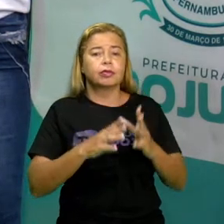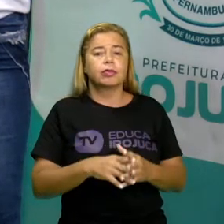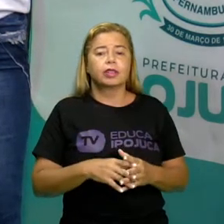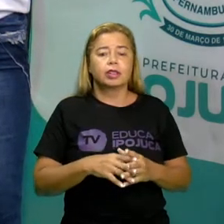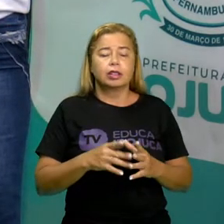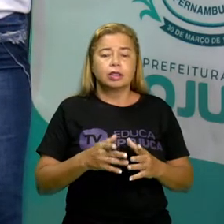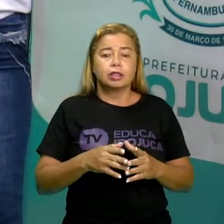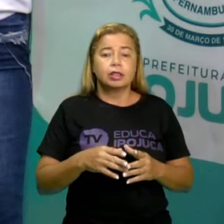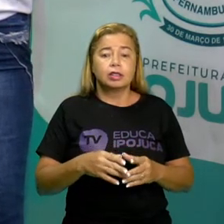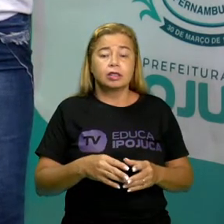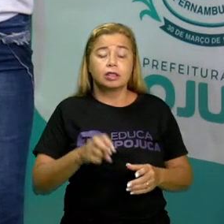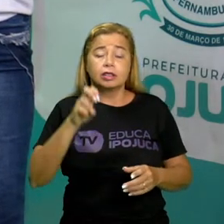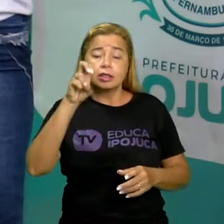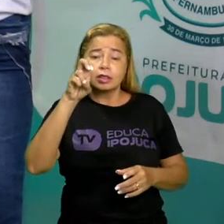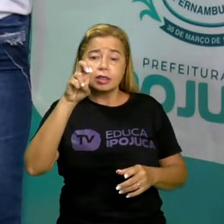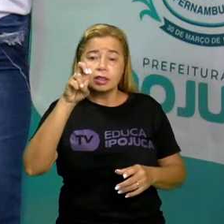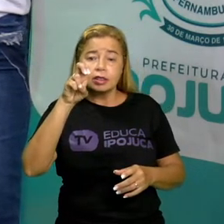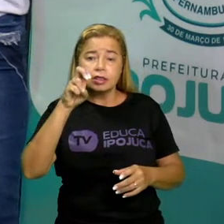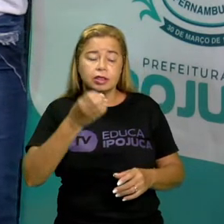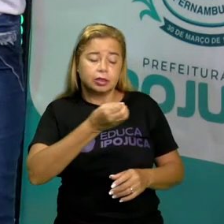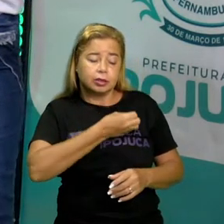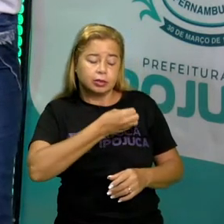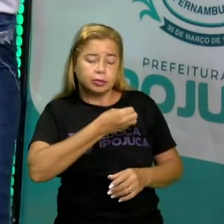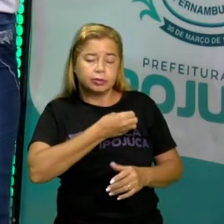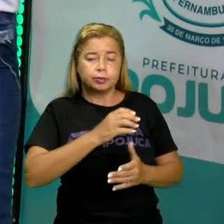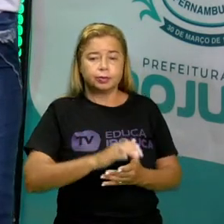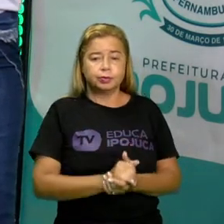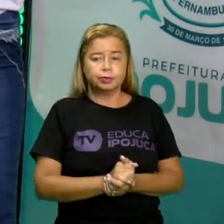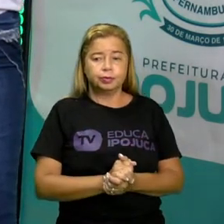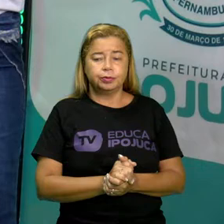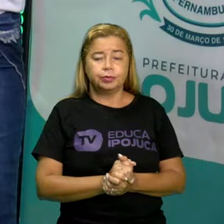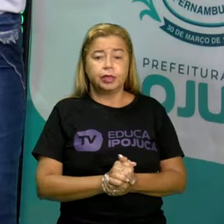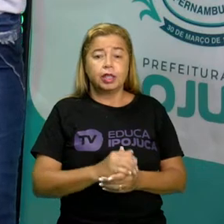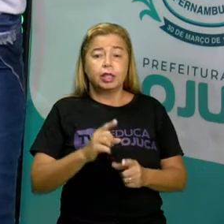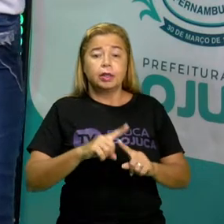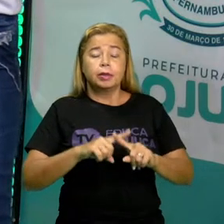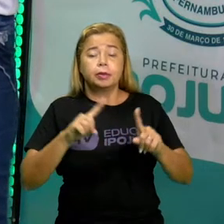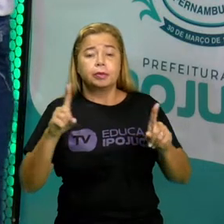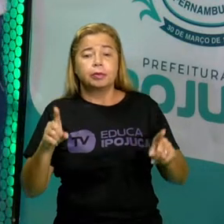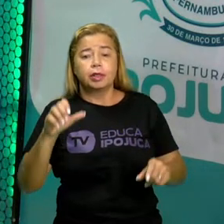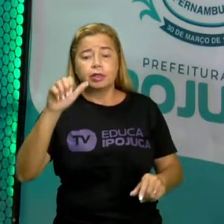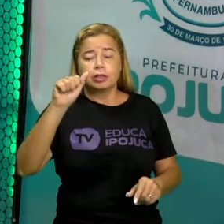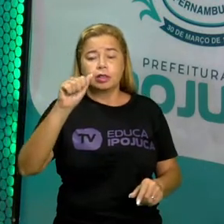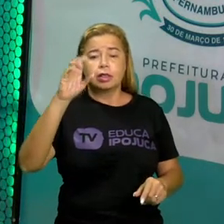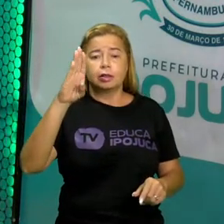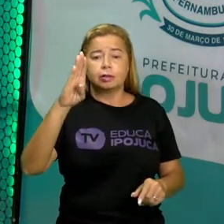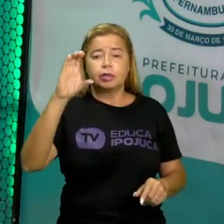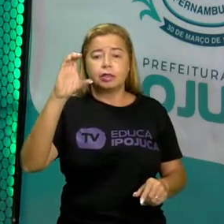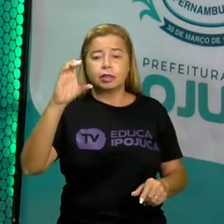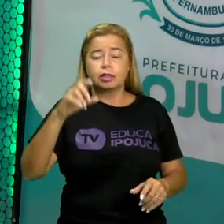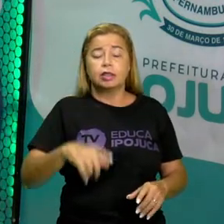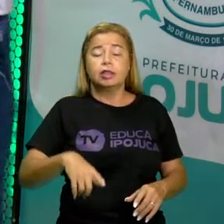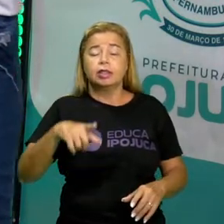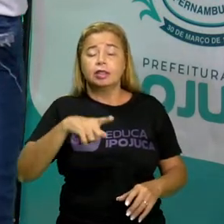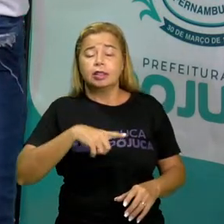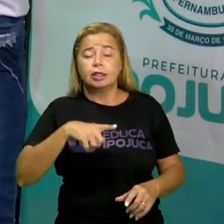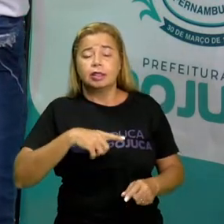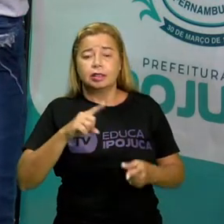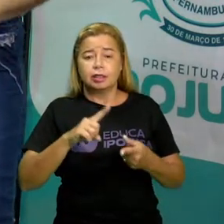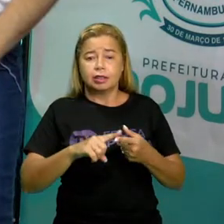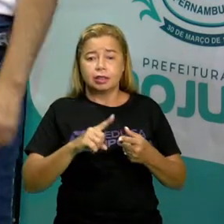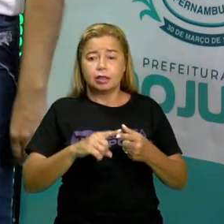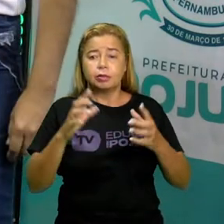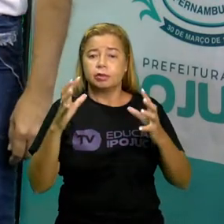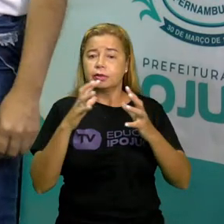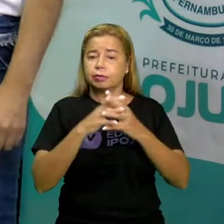são em número de cinco. Certo, crianças? Mas, no alfabeto, também nós encontramos as consoantes, que